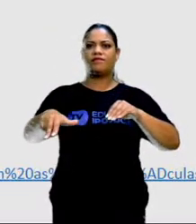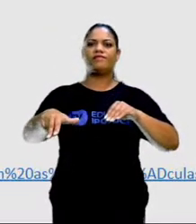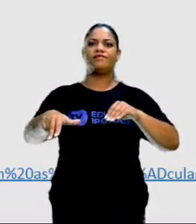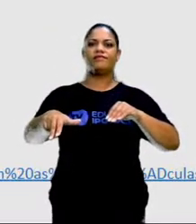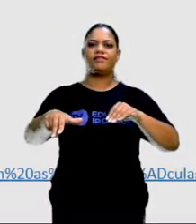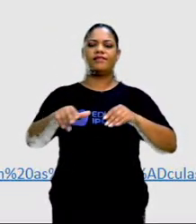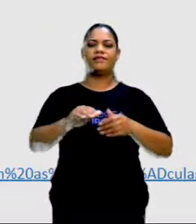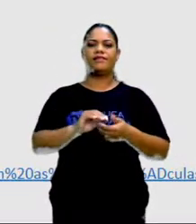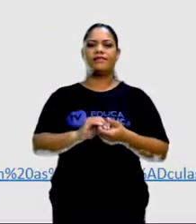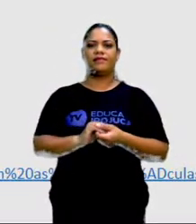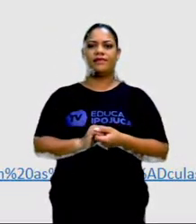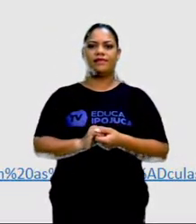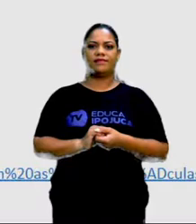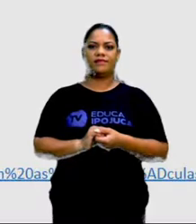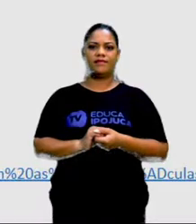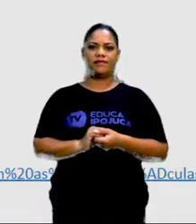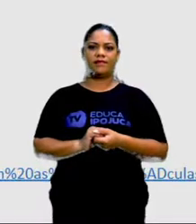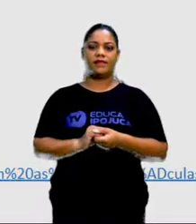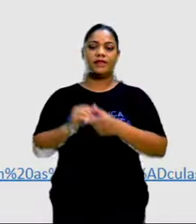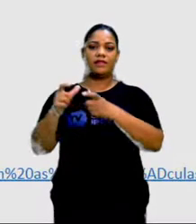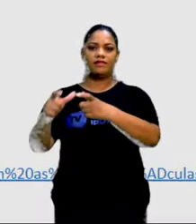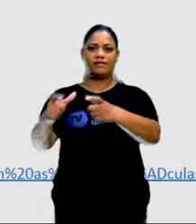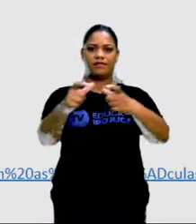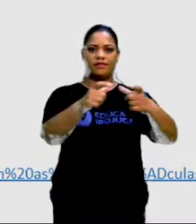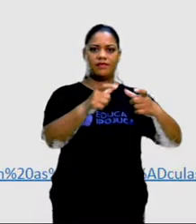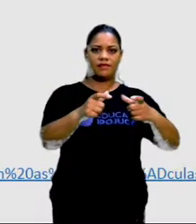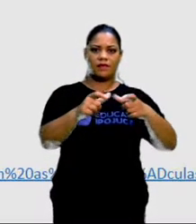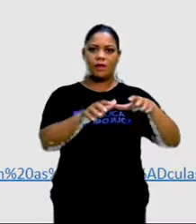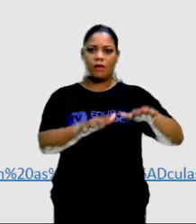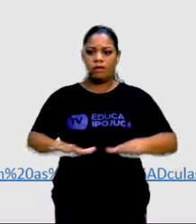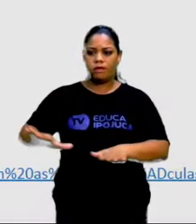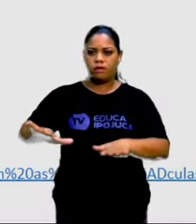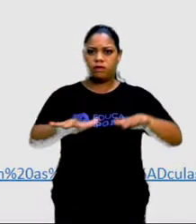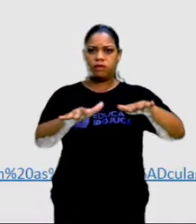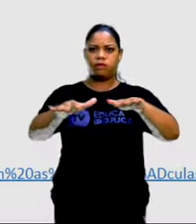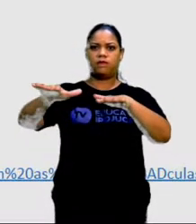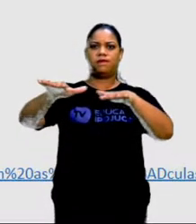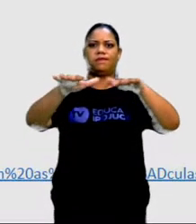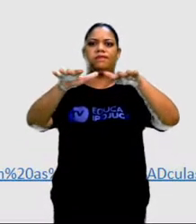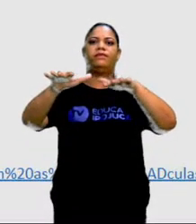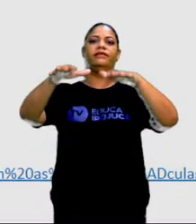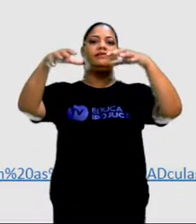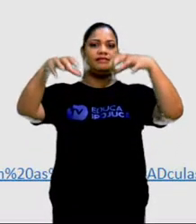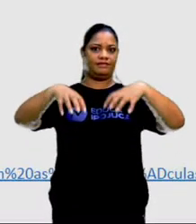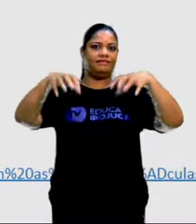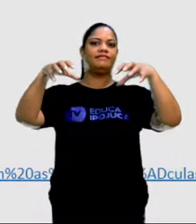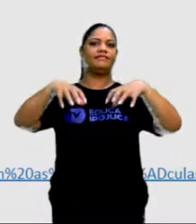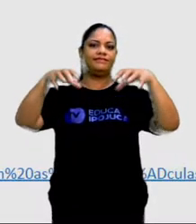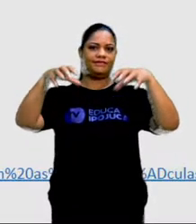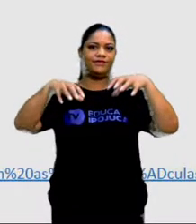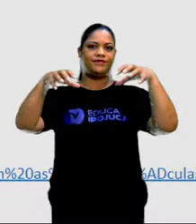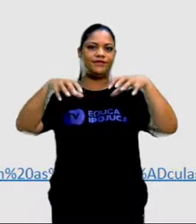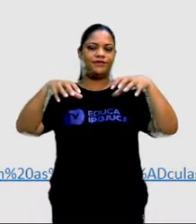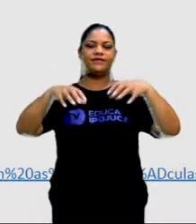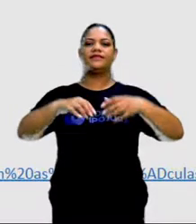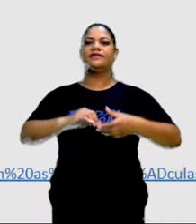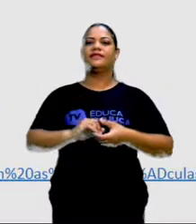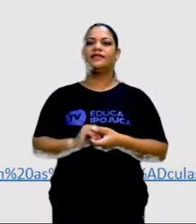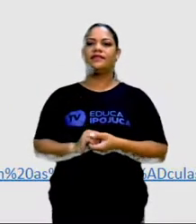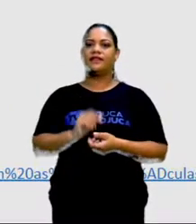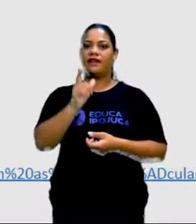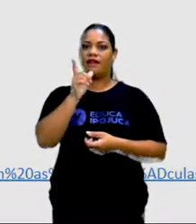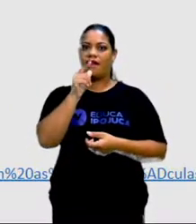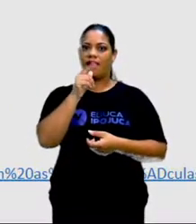solo, provocando erosão, inundações, num percurso fluviais. Essa água que flui